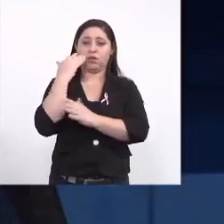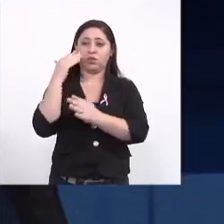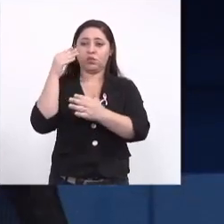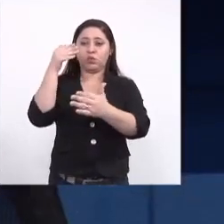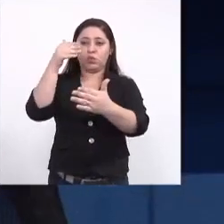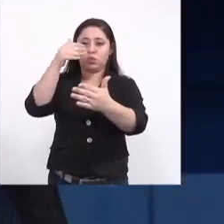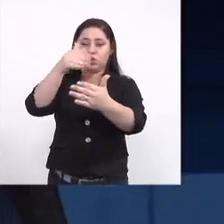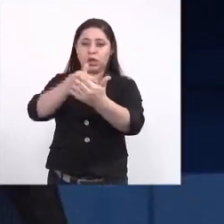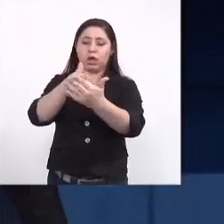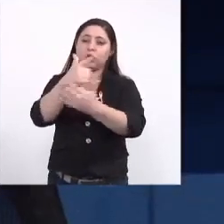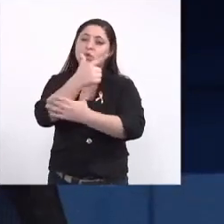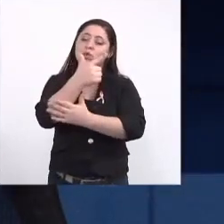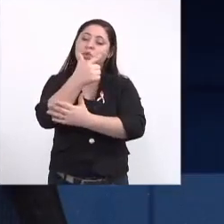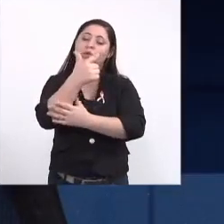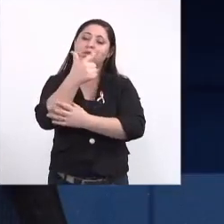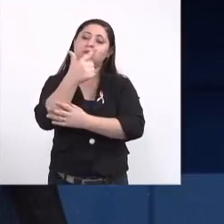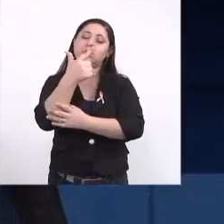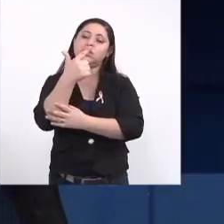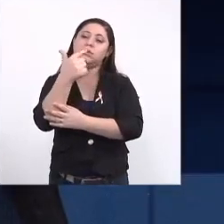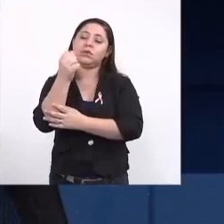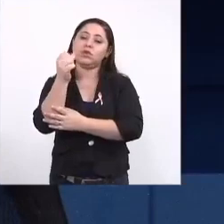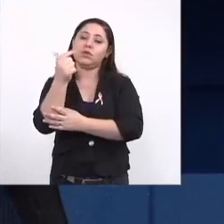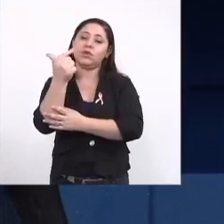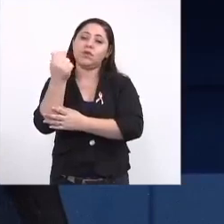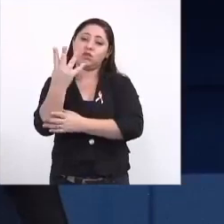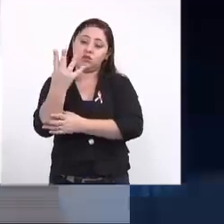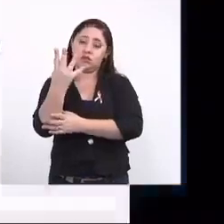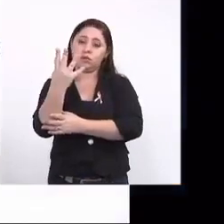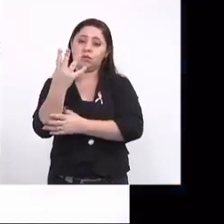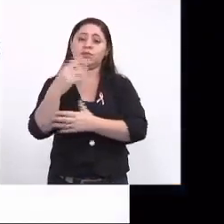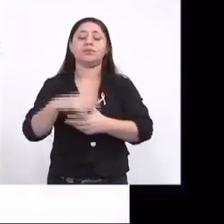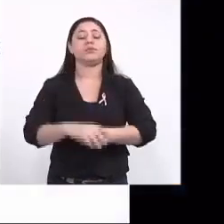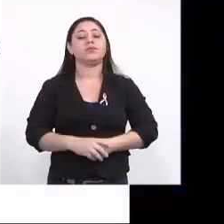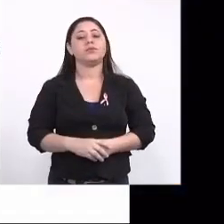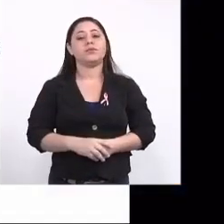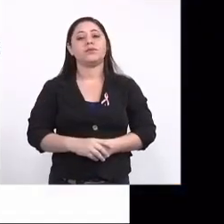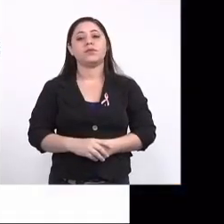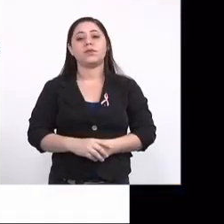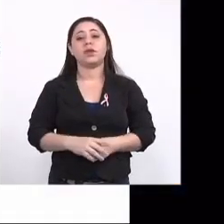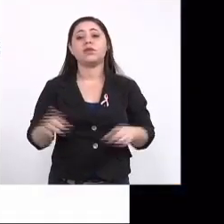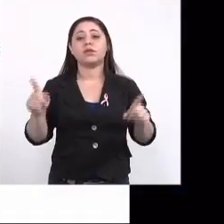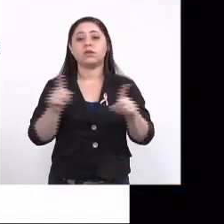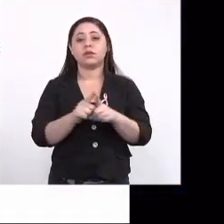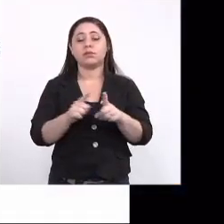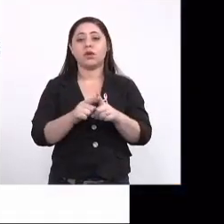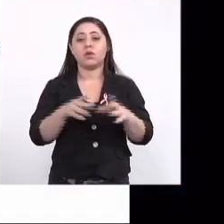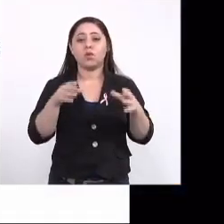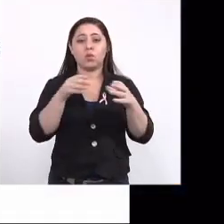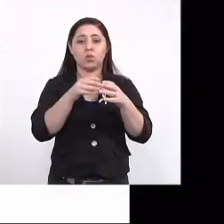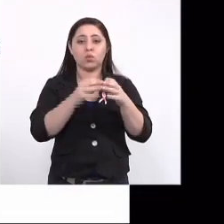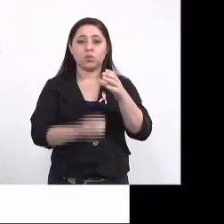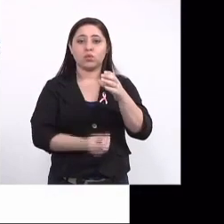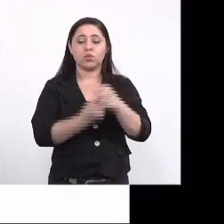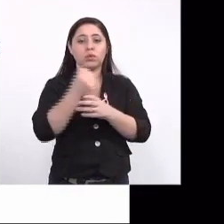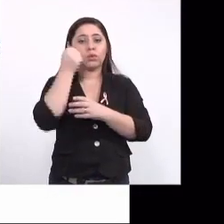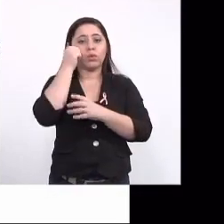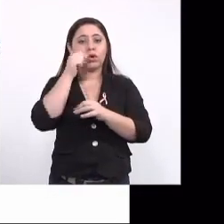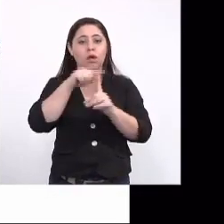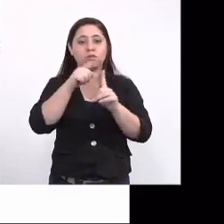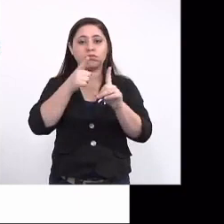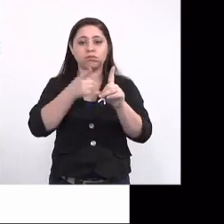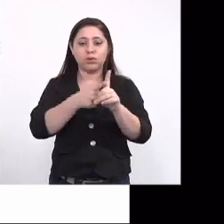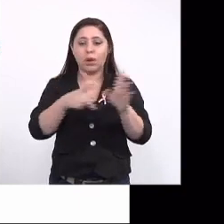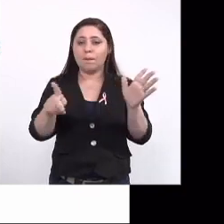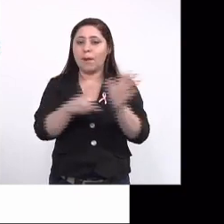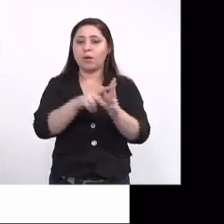como 2018 é o nosso ano de corte, a gente estende até 2024. E a gente vai formar um grupo de mulheres positivas para a